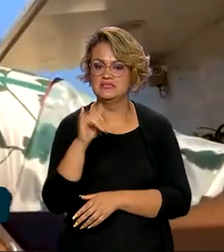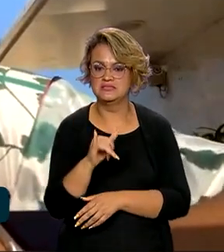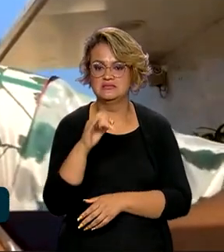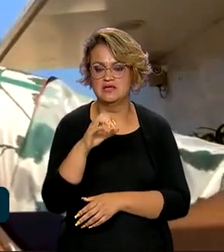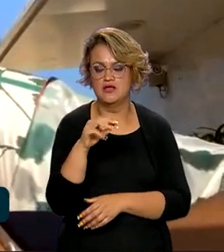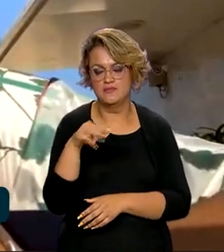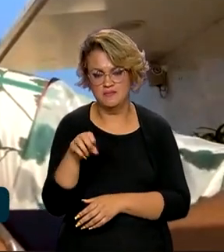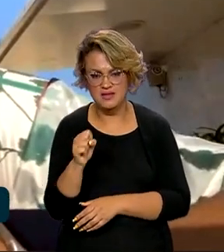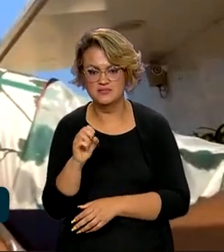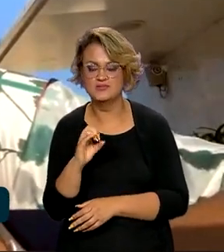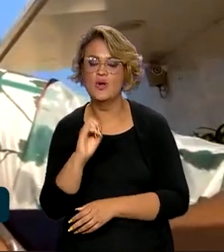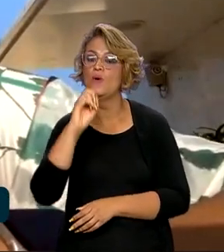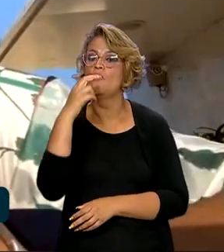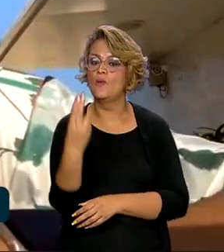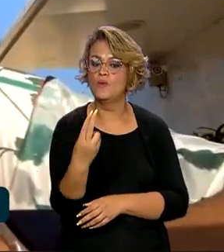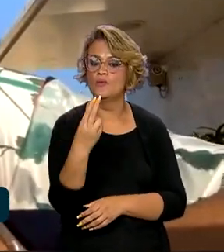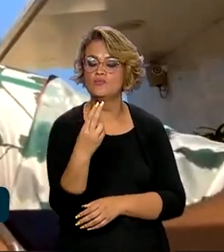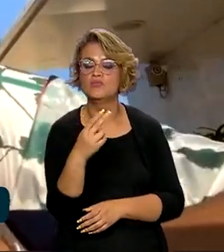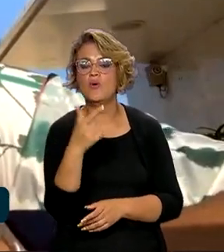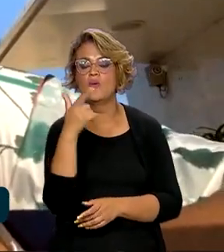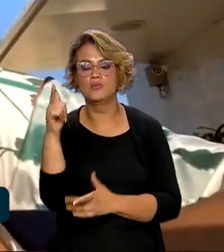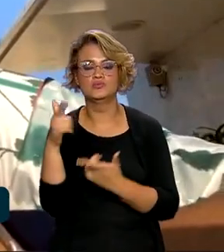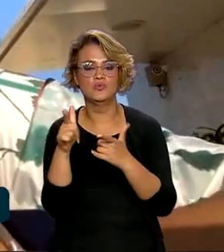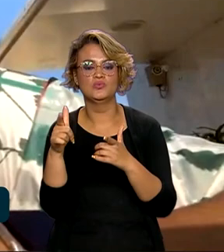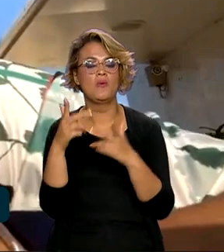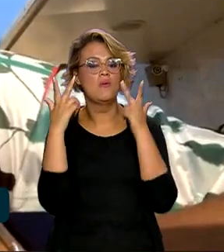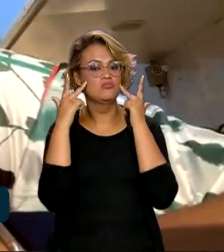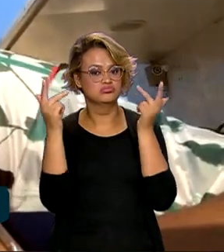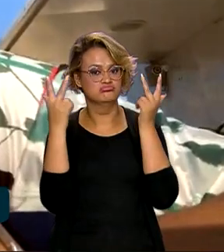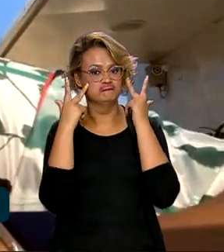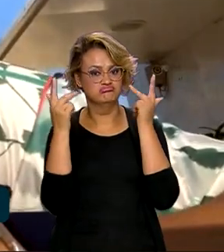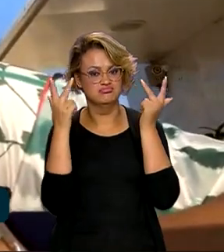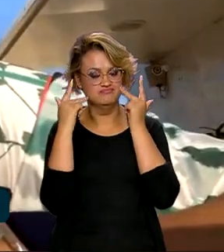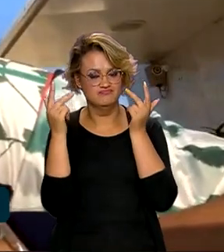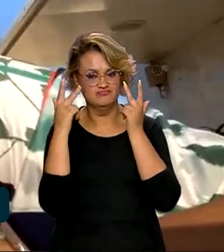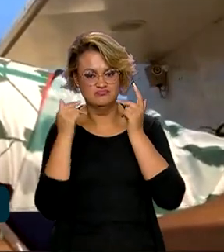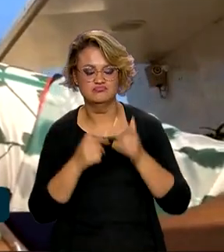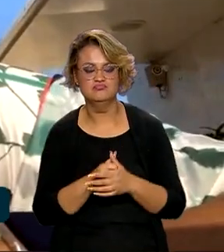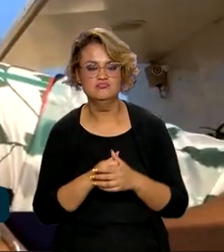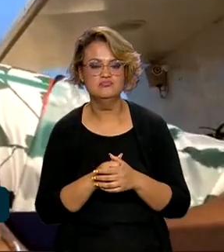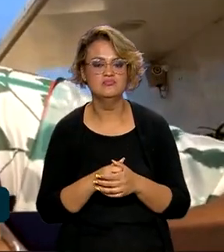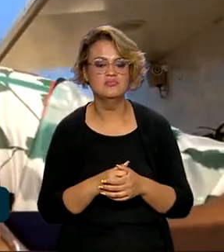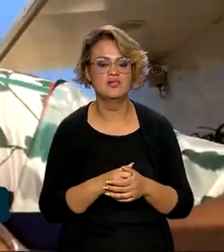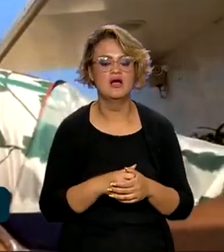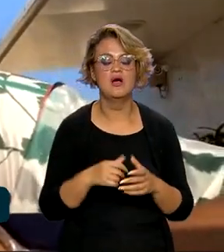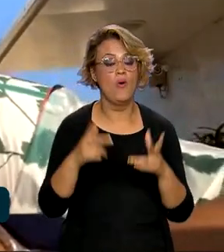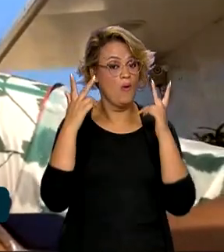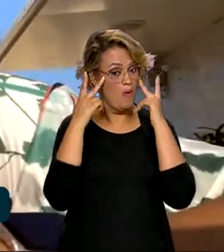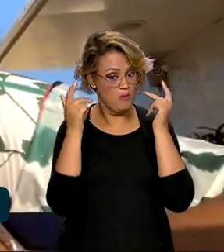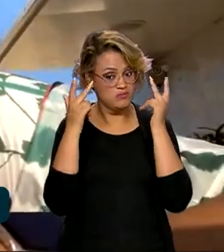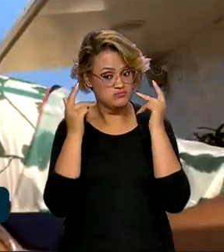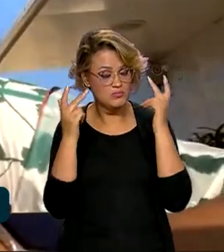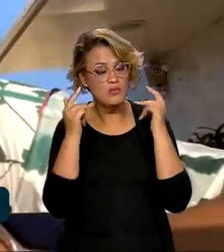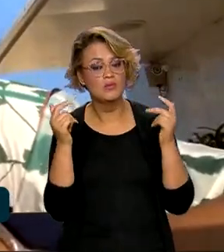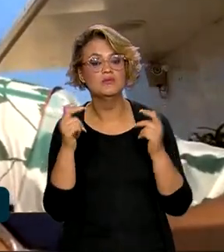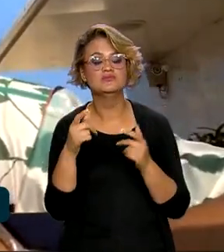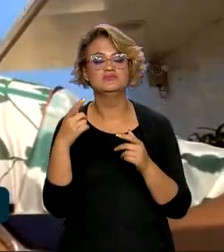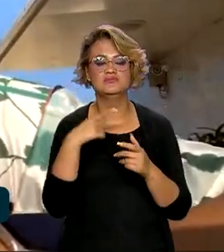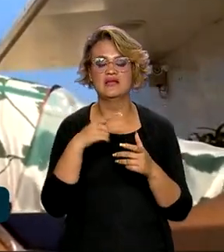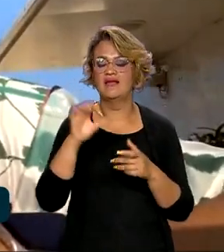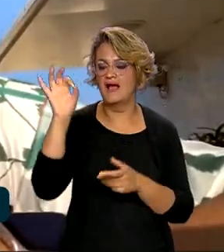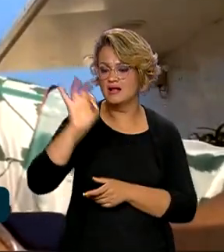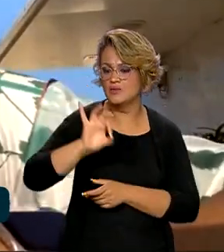ou o regime de importação comum. Normalmente, o regime de importação comum, ele tem as